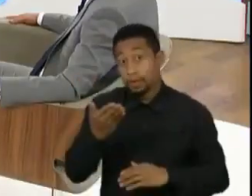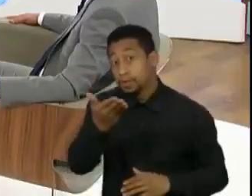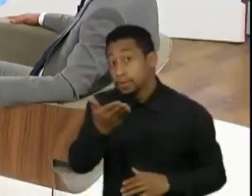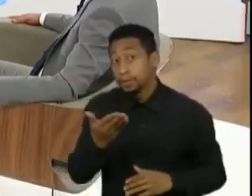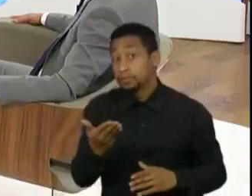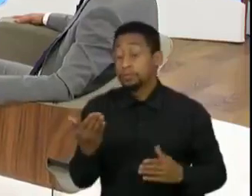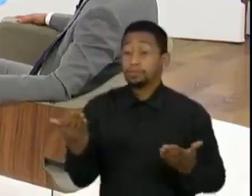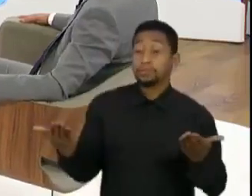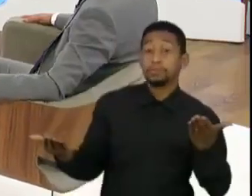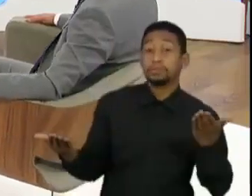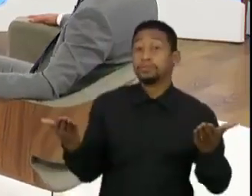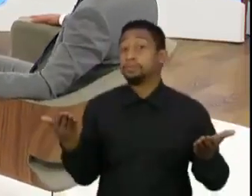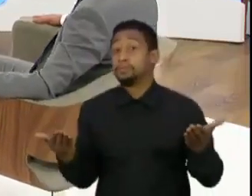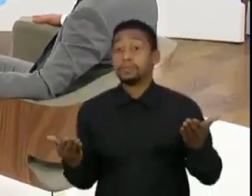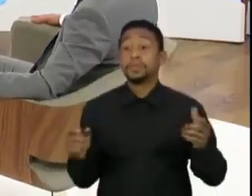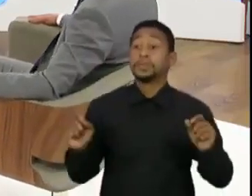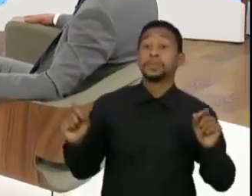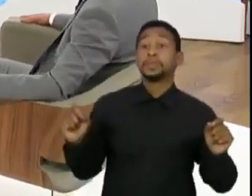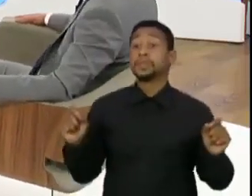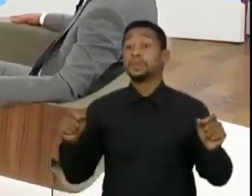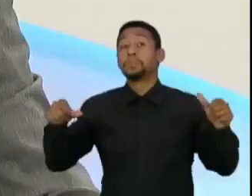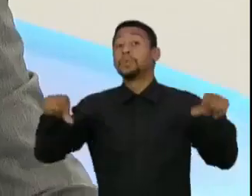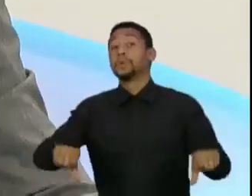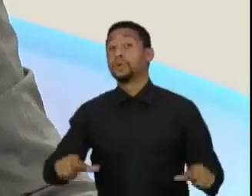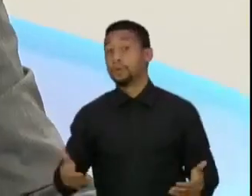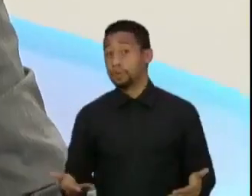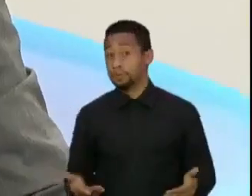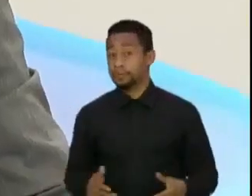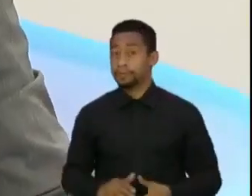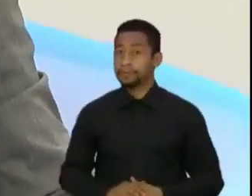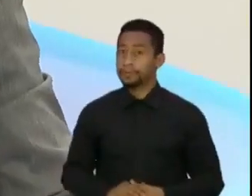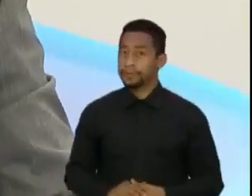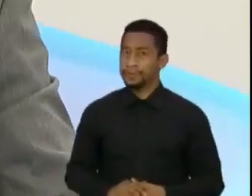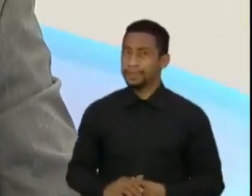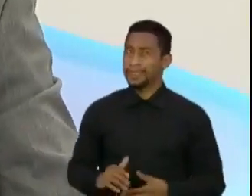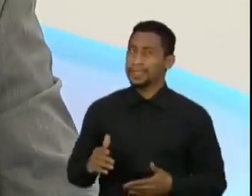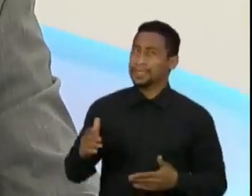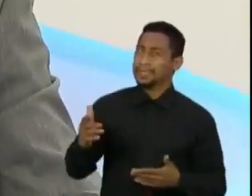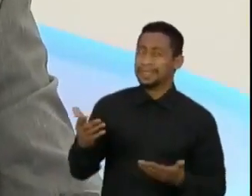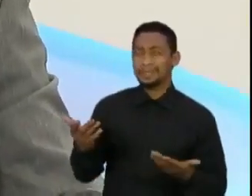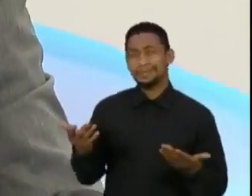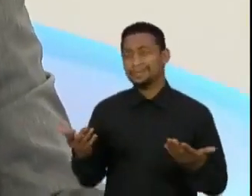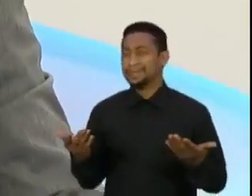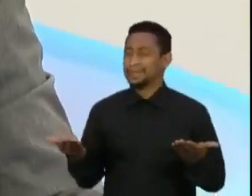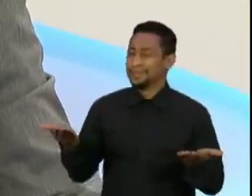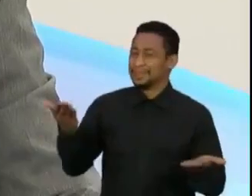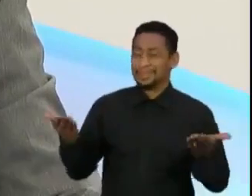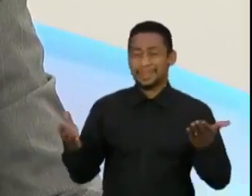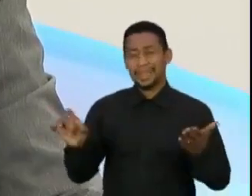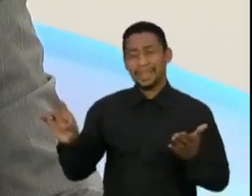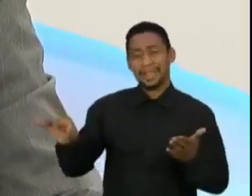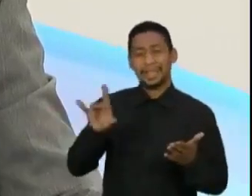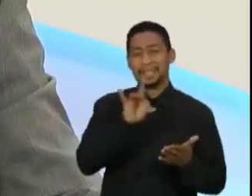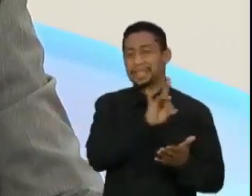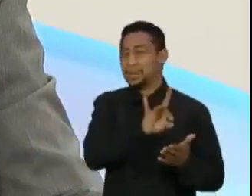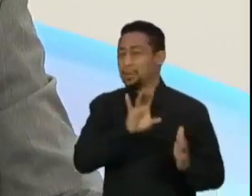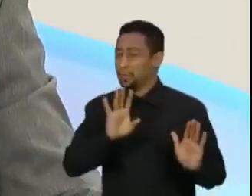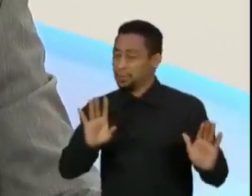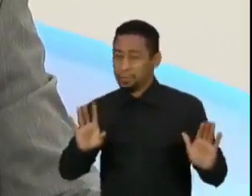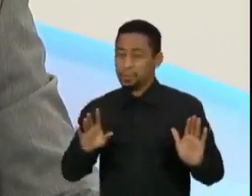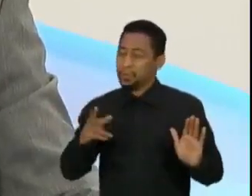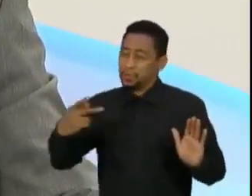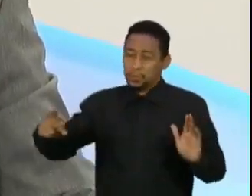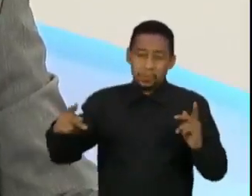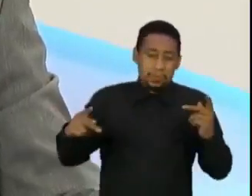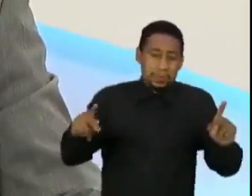equivalentes em termos de ameaça à democracia. Eu não diria que seja equivalente, né? Cada um um pouco no seu